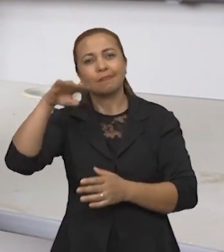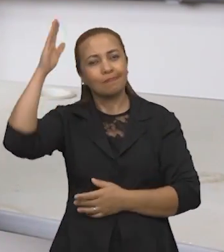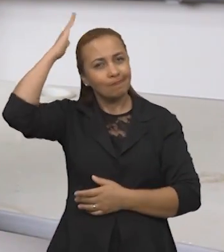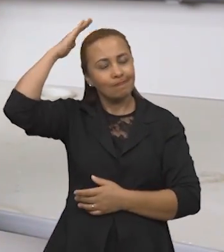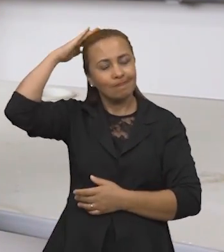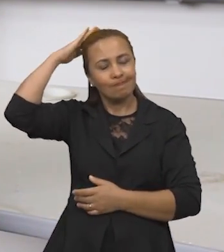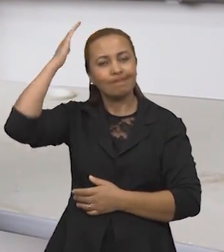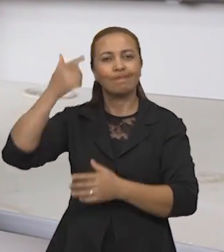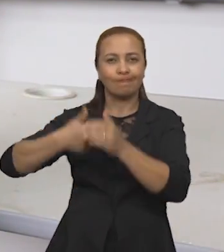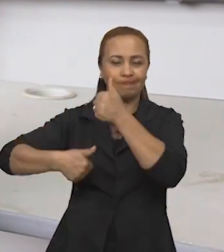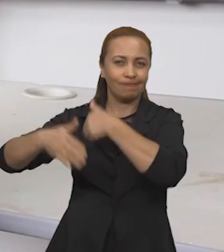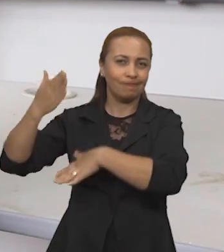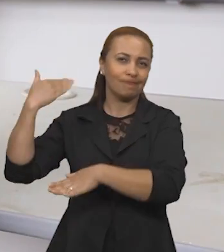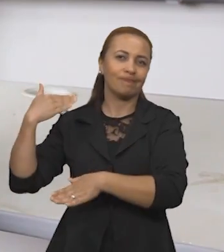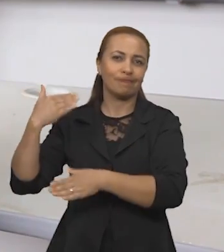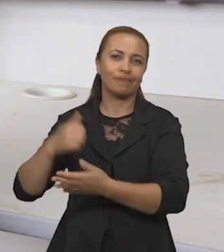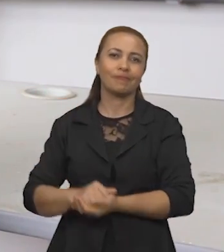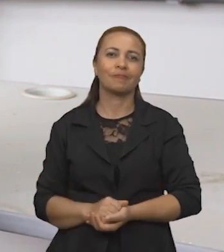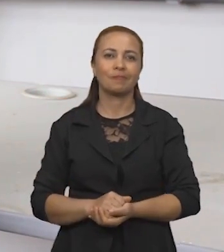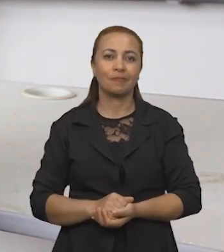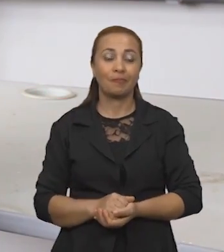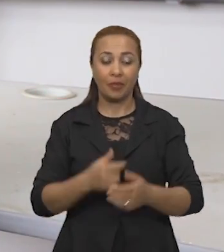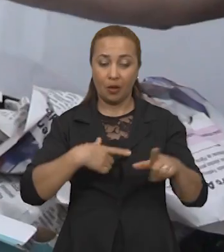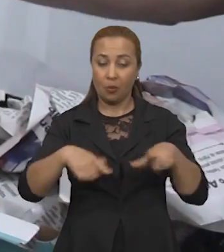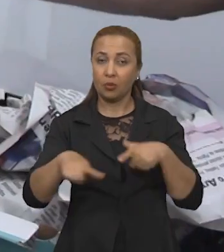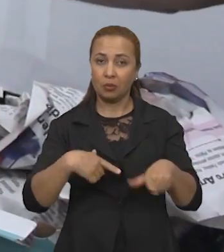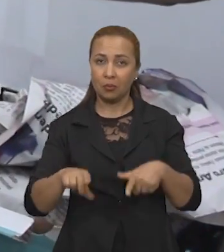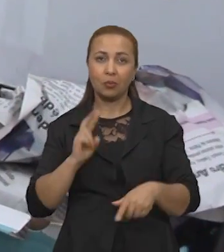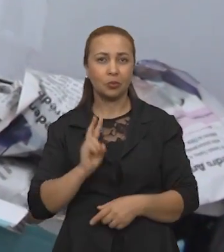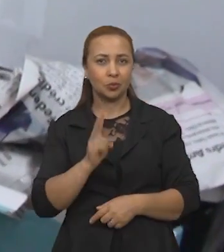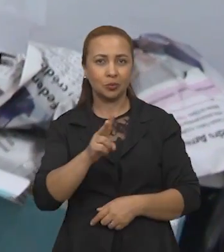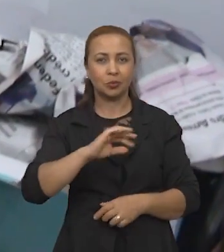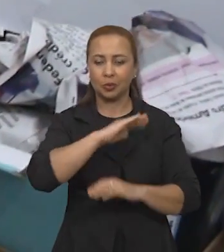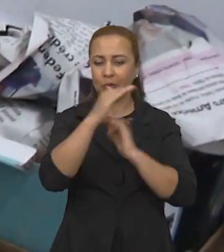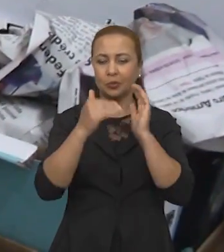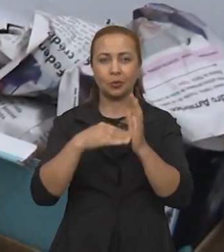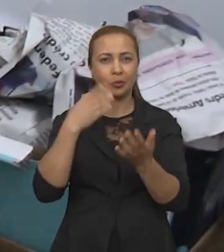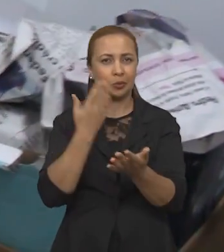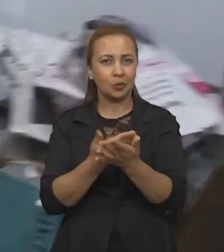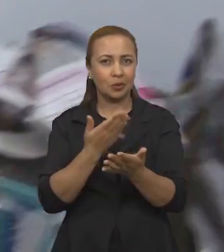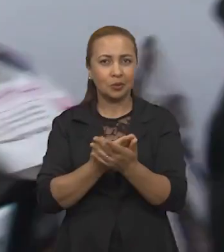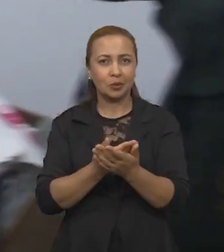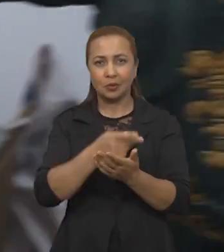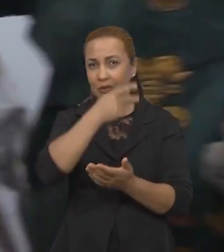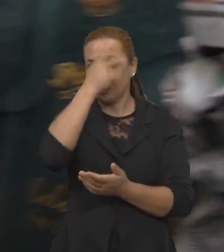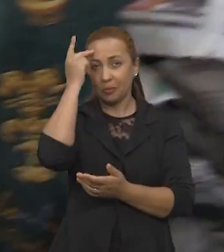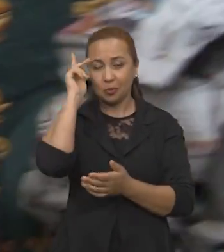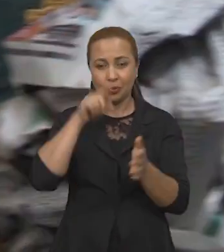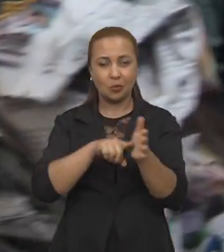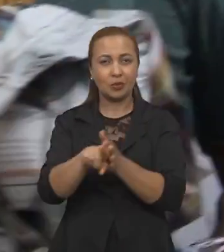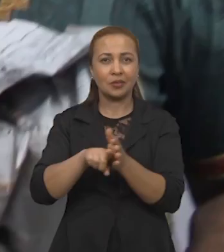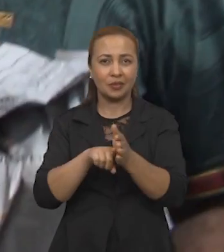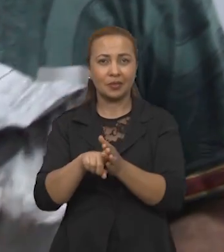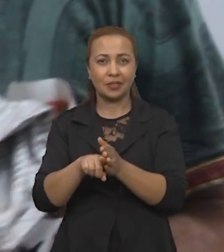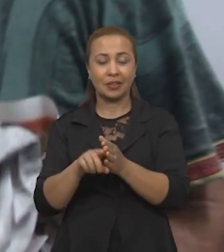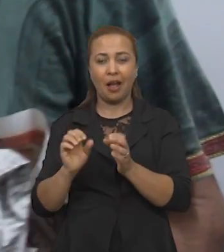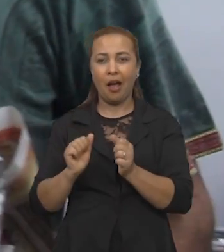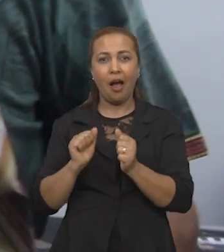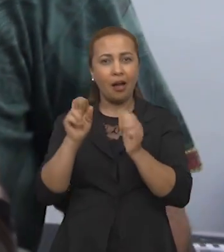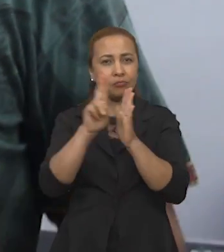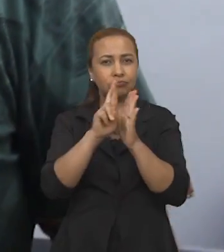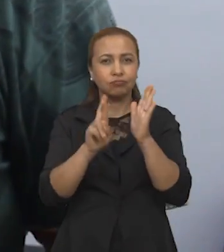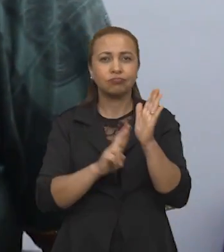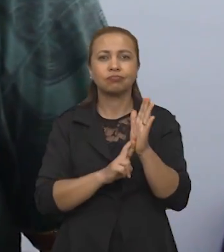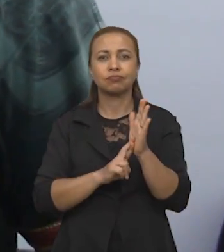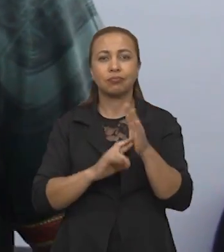o rumo da pré-história para a Ibana. Os trabalhos continuam e todo o estudo dos pesquisadores da UEPB